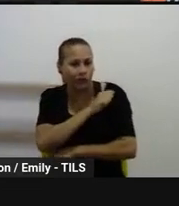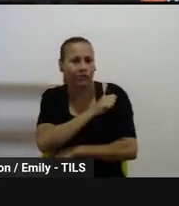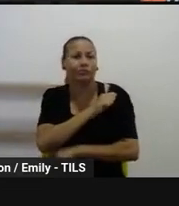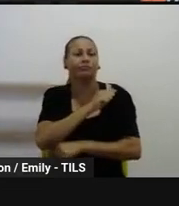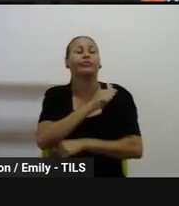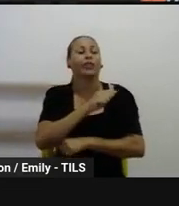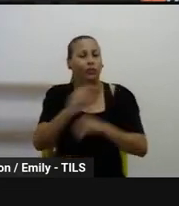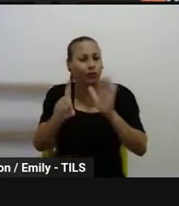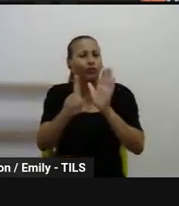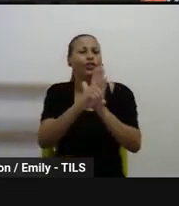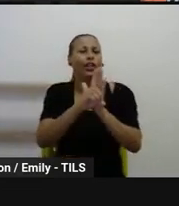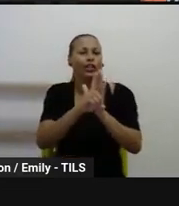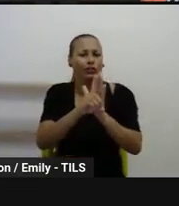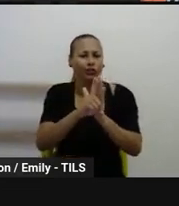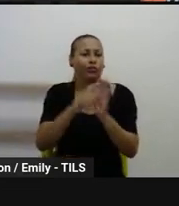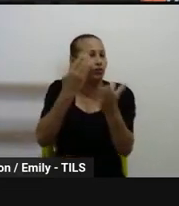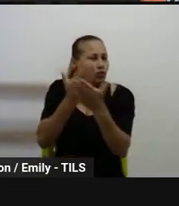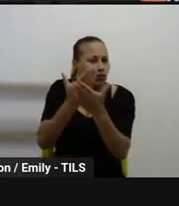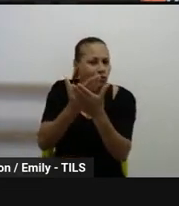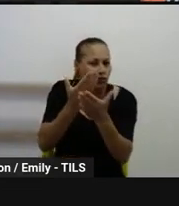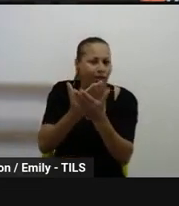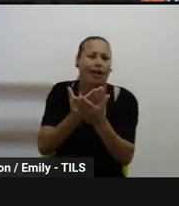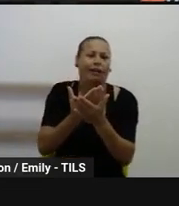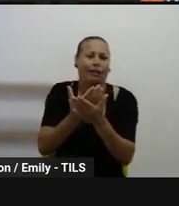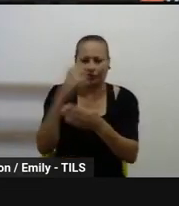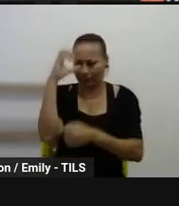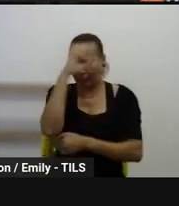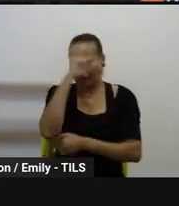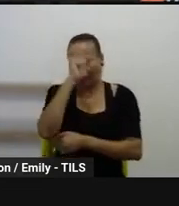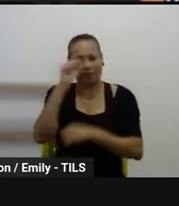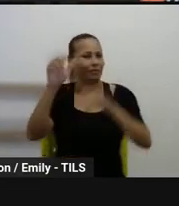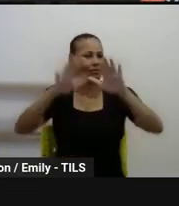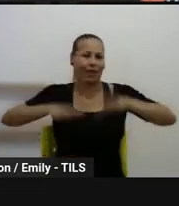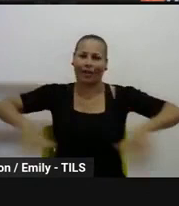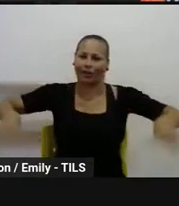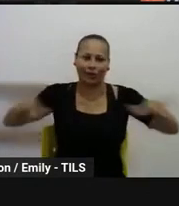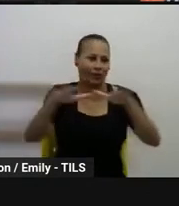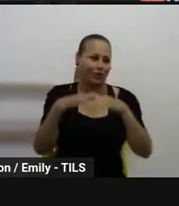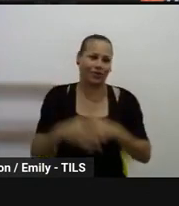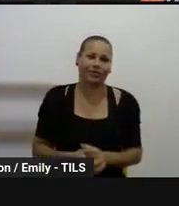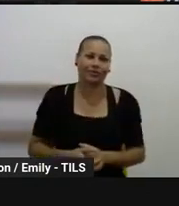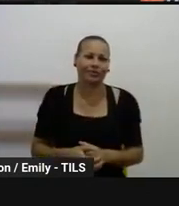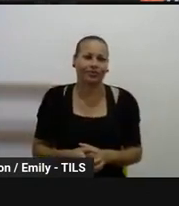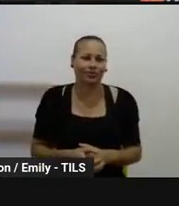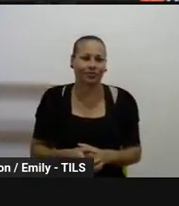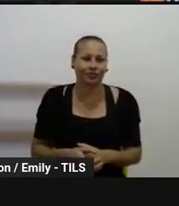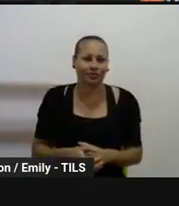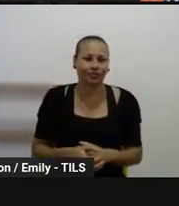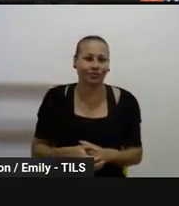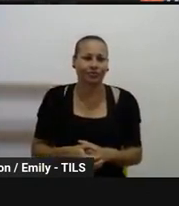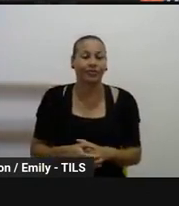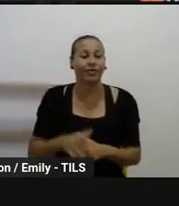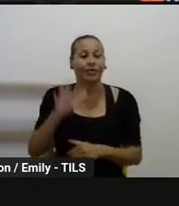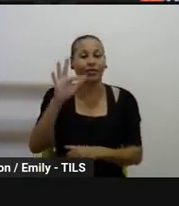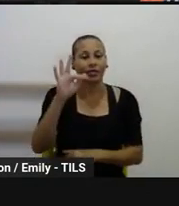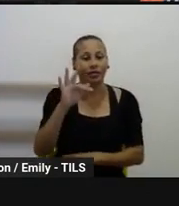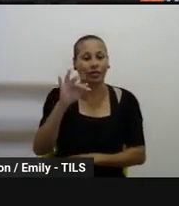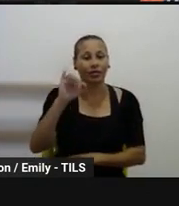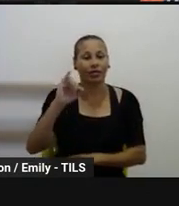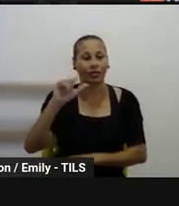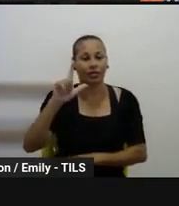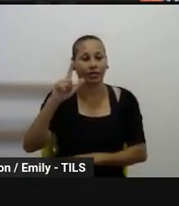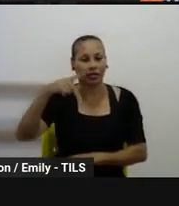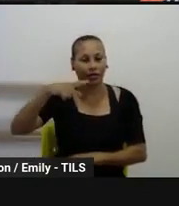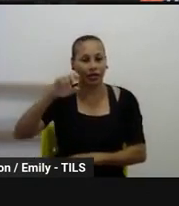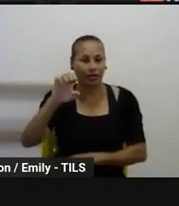a qualidade da educação básica, e aí, é para todos, né, no caso, Felipe Passos está trazendo no